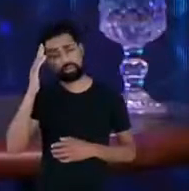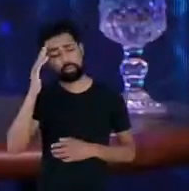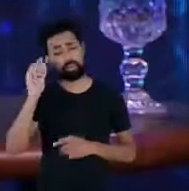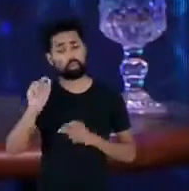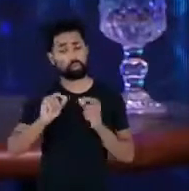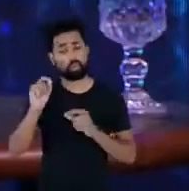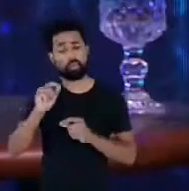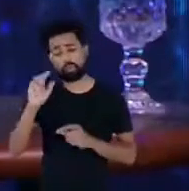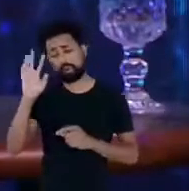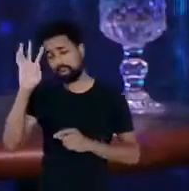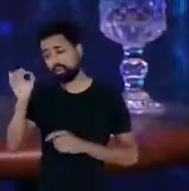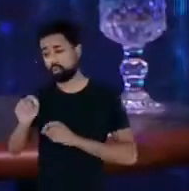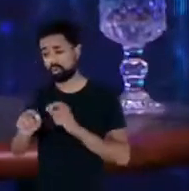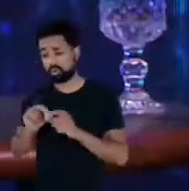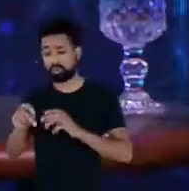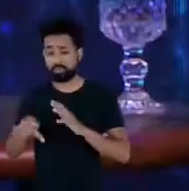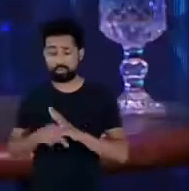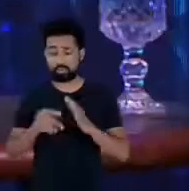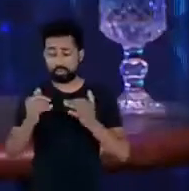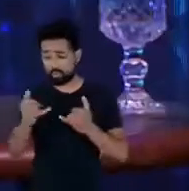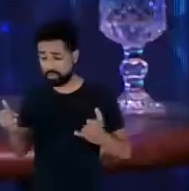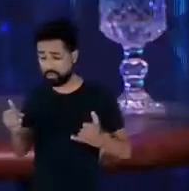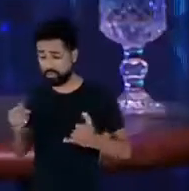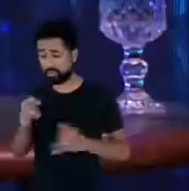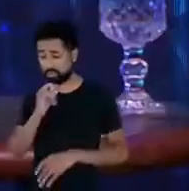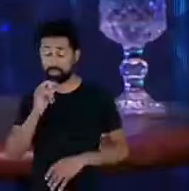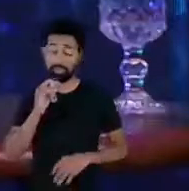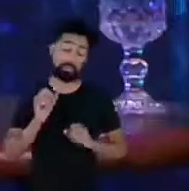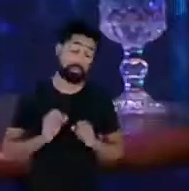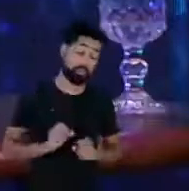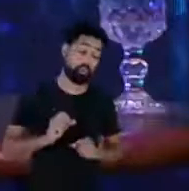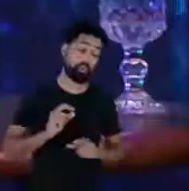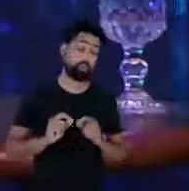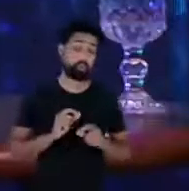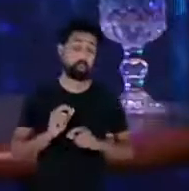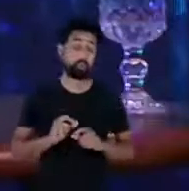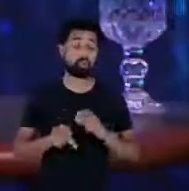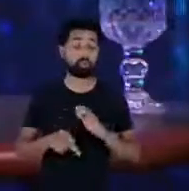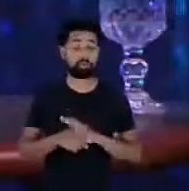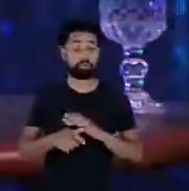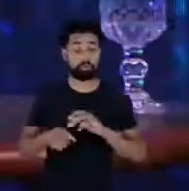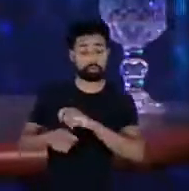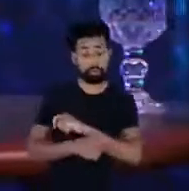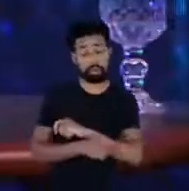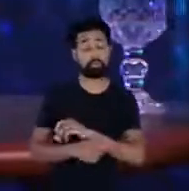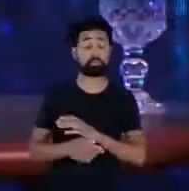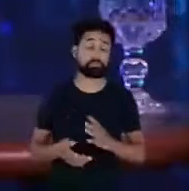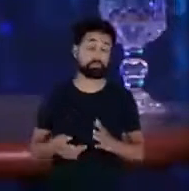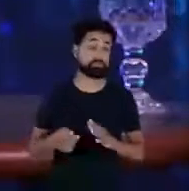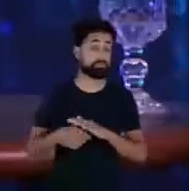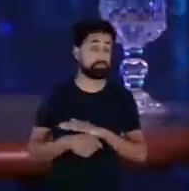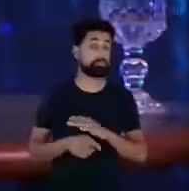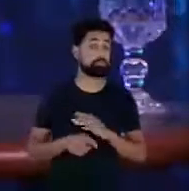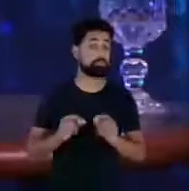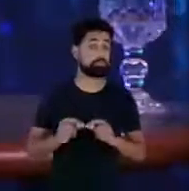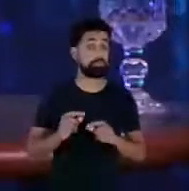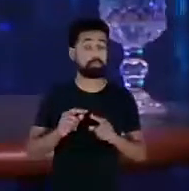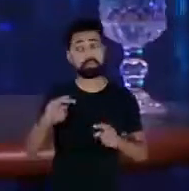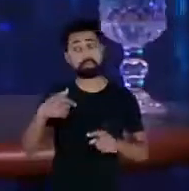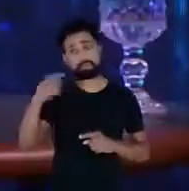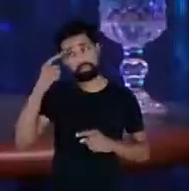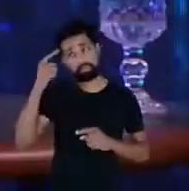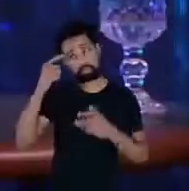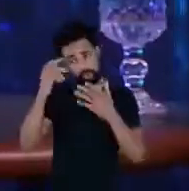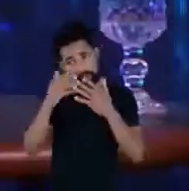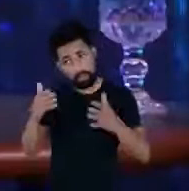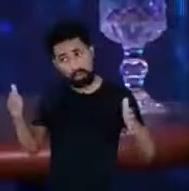eficiência energética por exemplo pode ser investimento em painel fotovoltaico num conceito mais amplo não deixa de